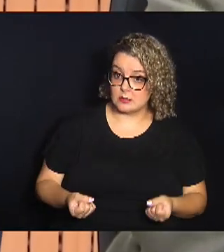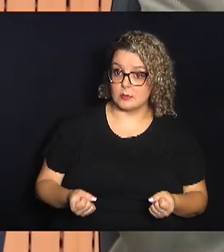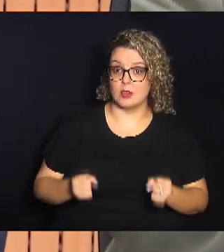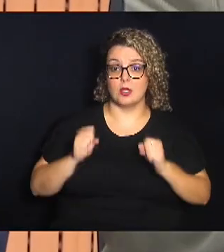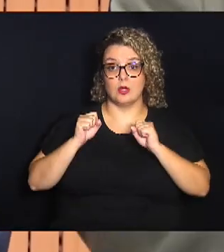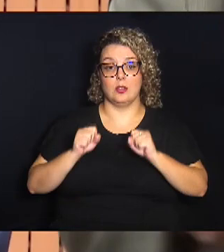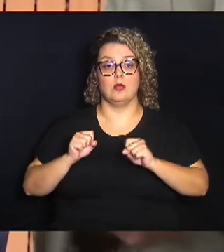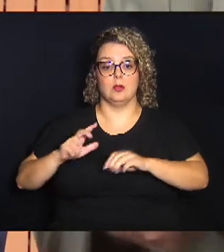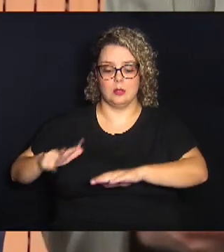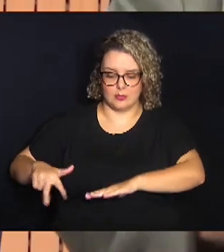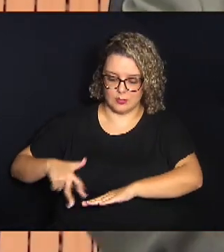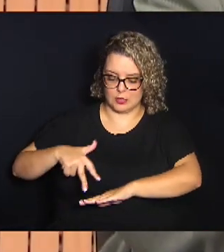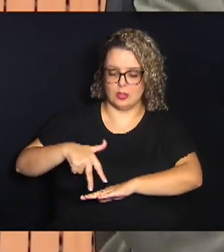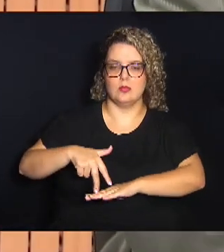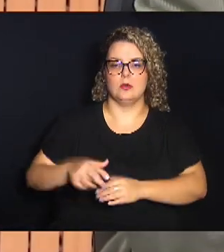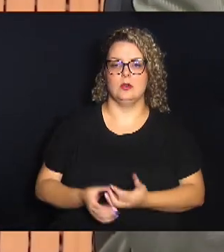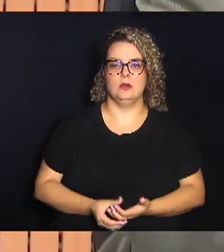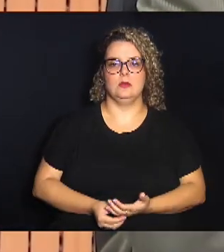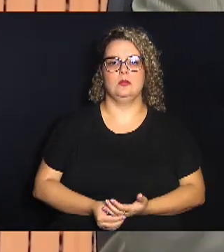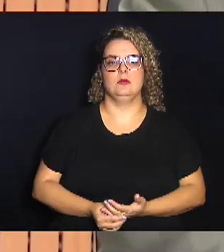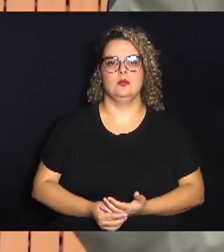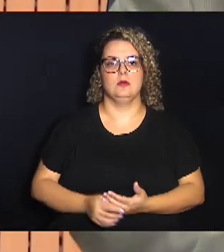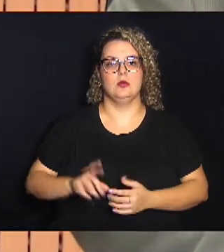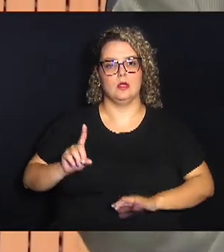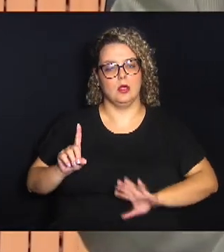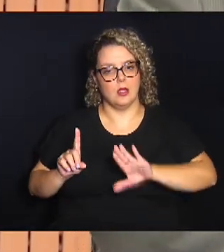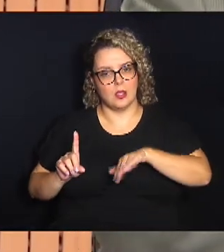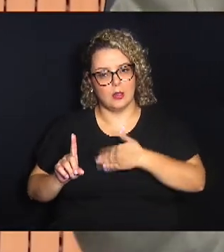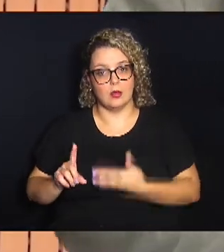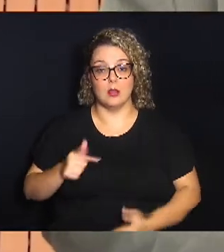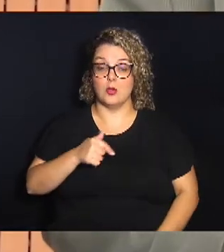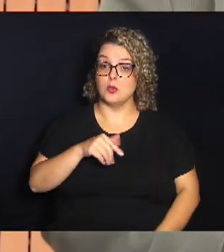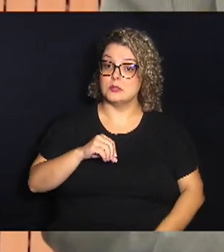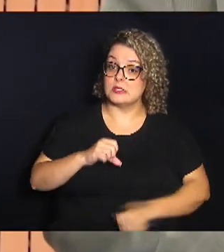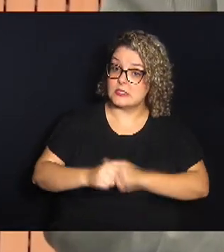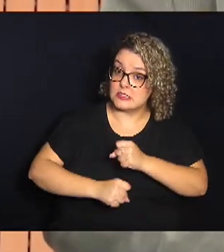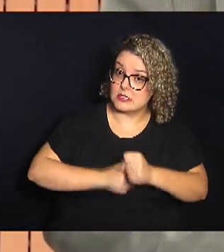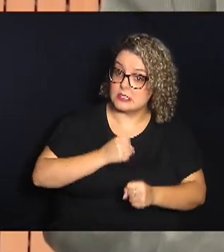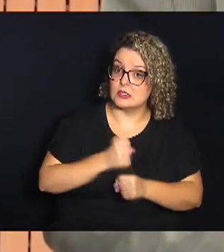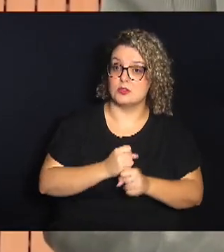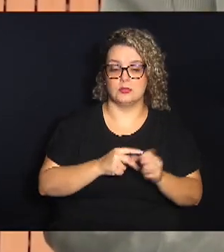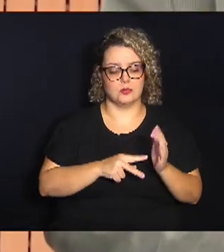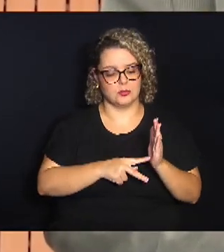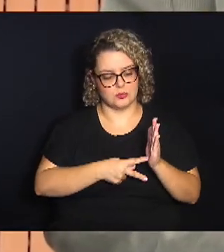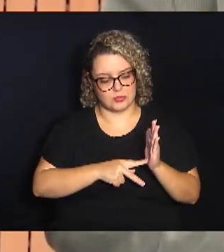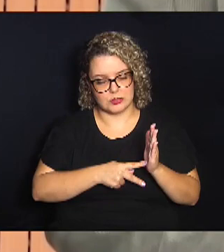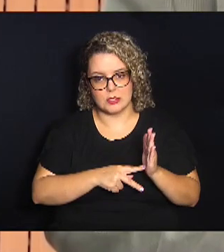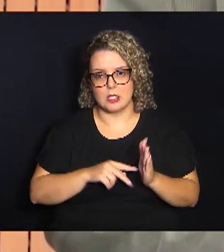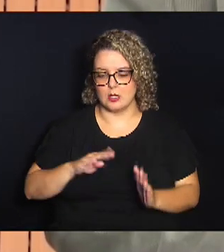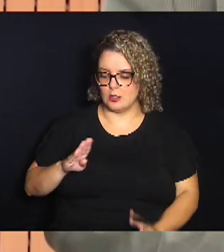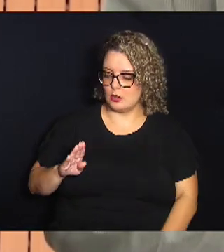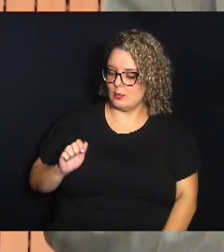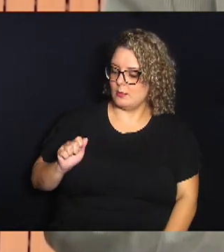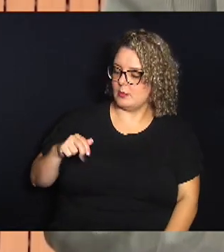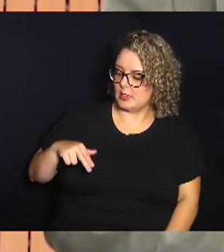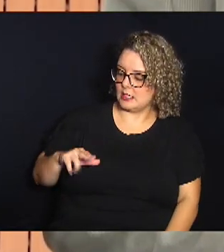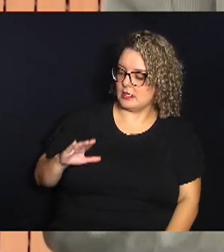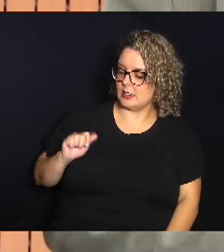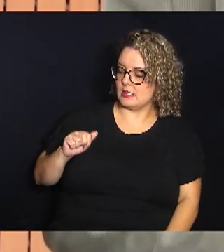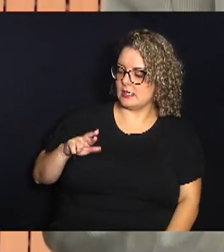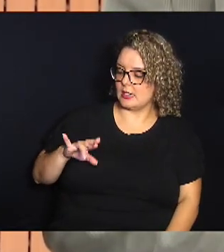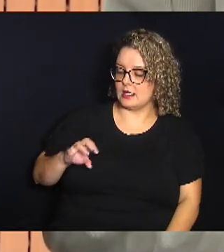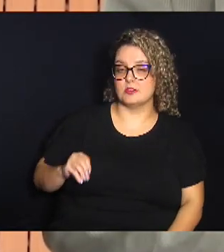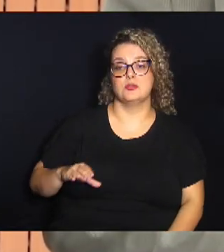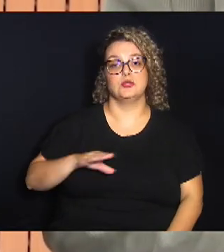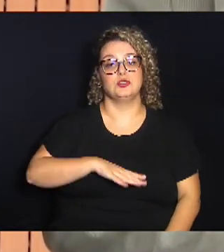protagonizar a homenagem aos 70 anos do Sindicato dos Bancários de Campinas e região.